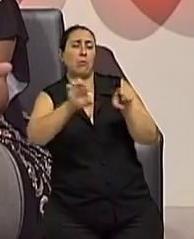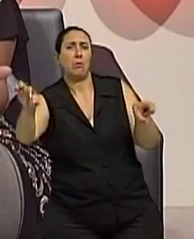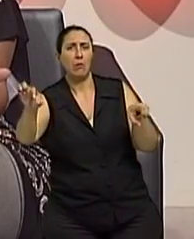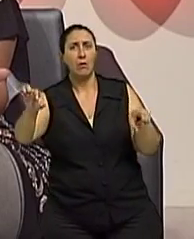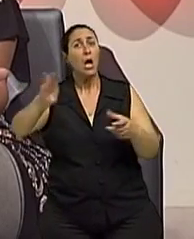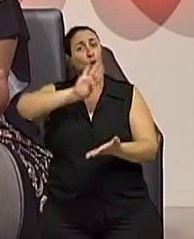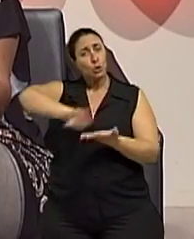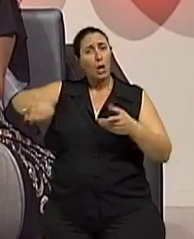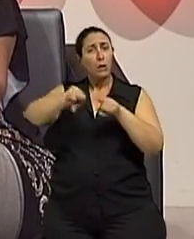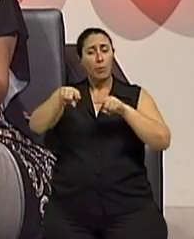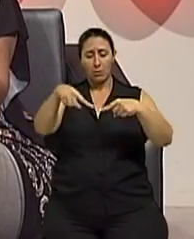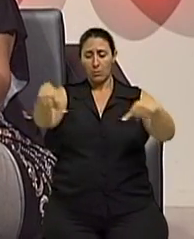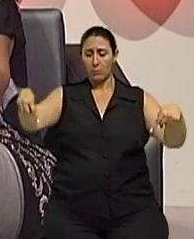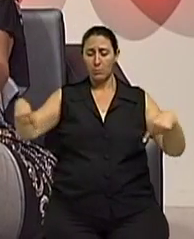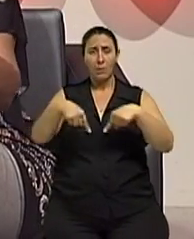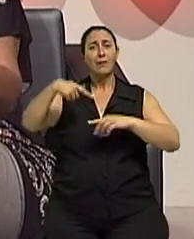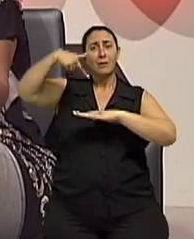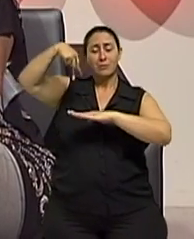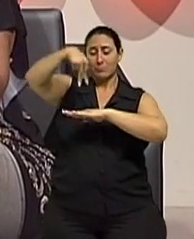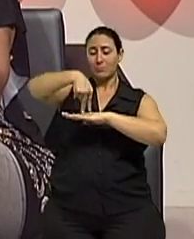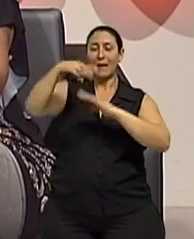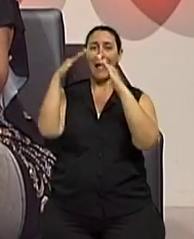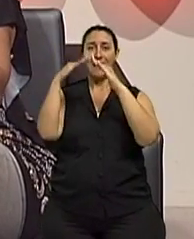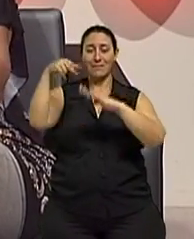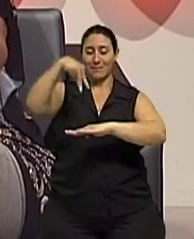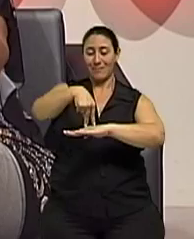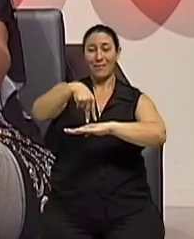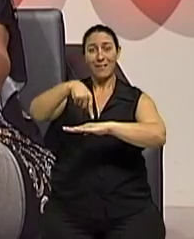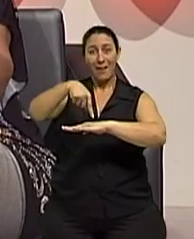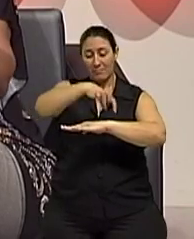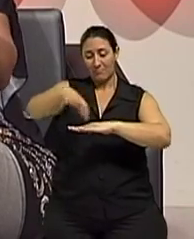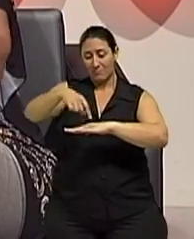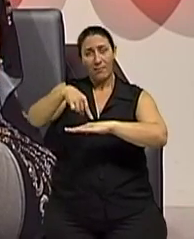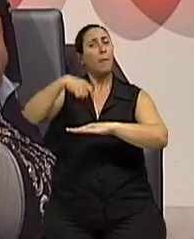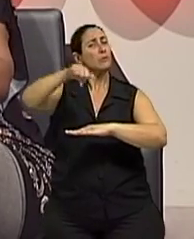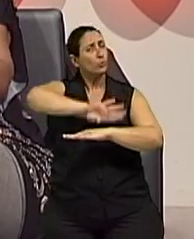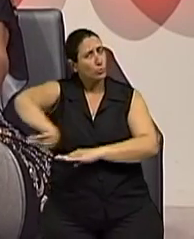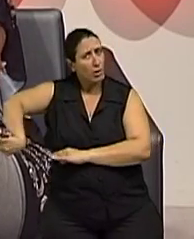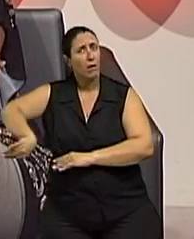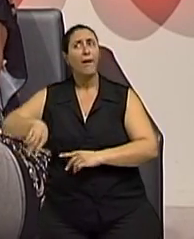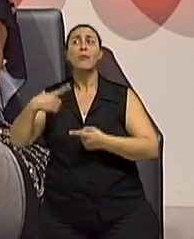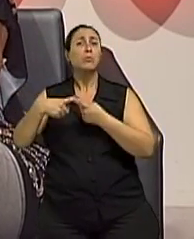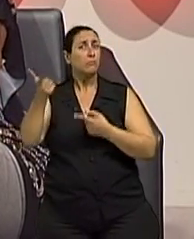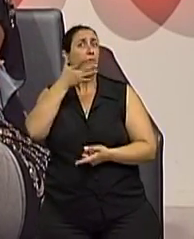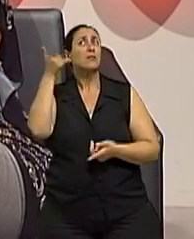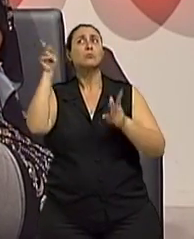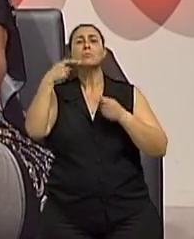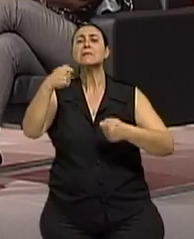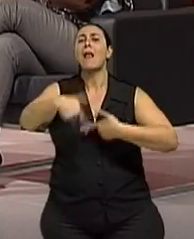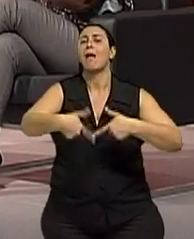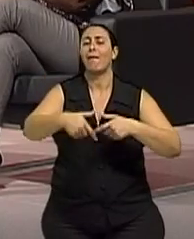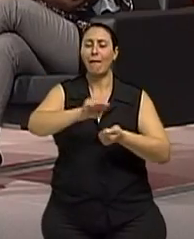tapetes da casa é um hábito que não custa nada. Até simplifica, não tem que lavar os tapetes. Ou